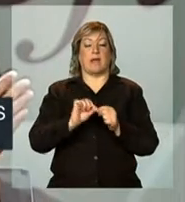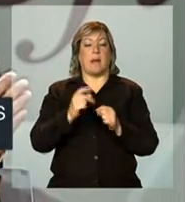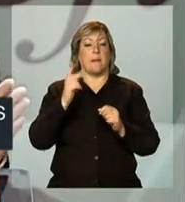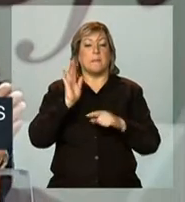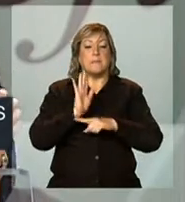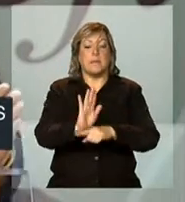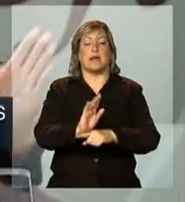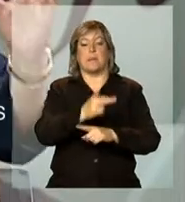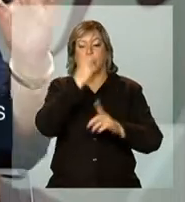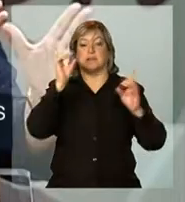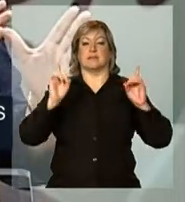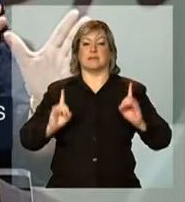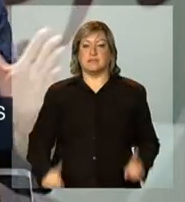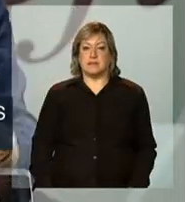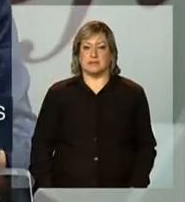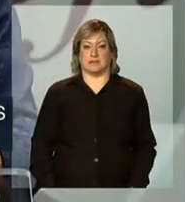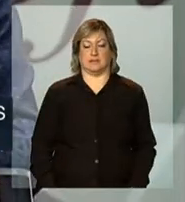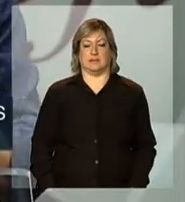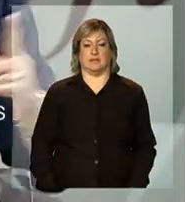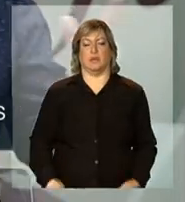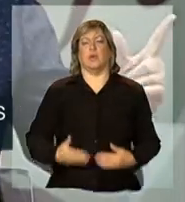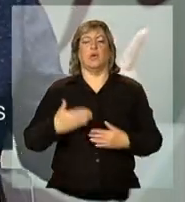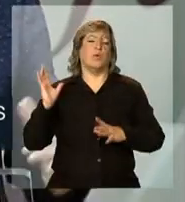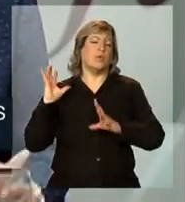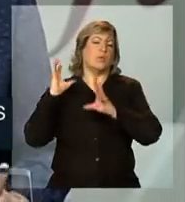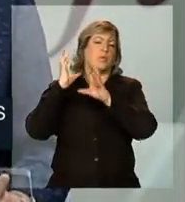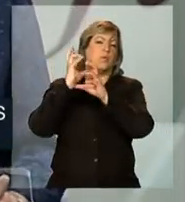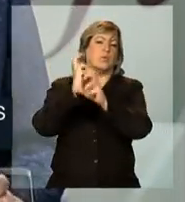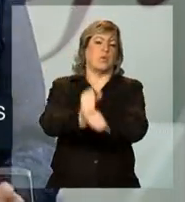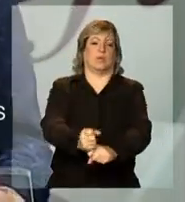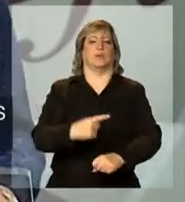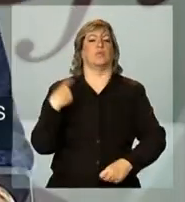pessoas com deficiências ao longo dos anos.